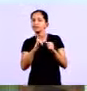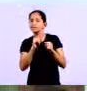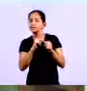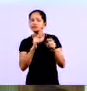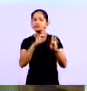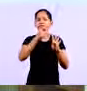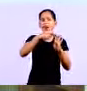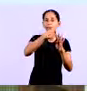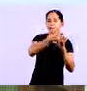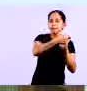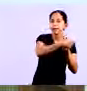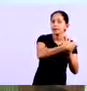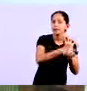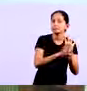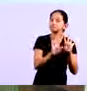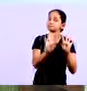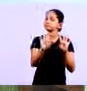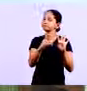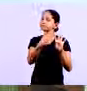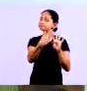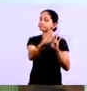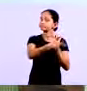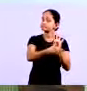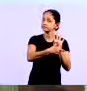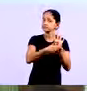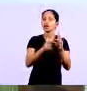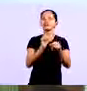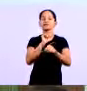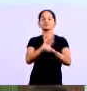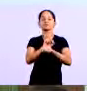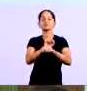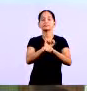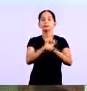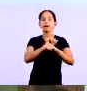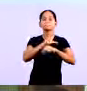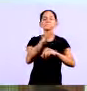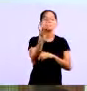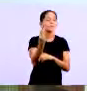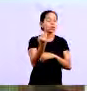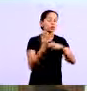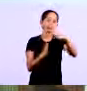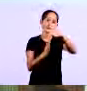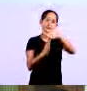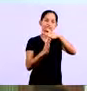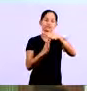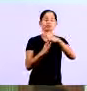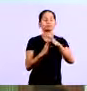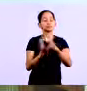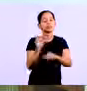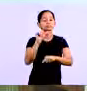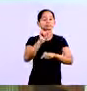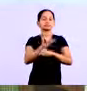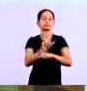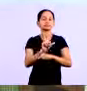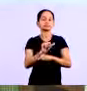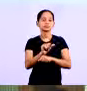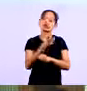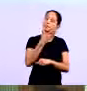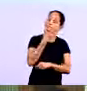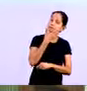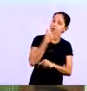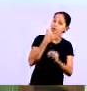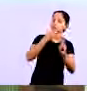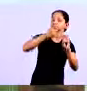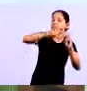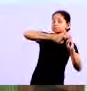muito, isso significa que você também vai levar um prazo para receber. Se as suas contas a pagar dos seus fornecedores tiver um prazo menor do que essas